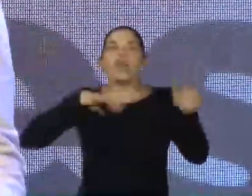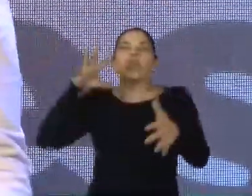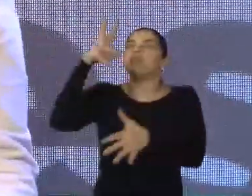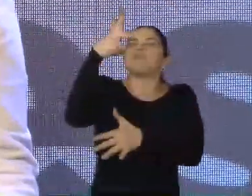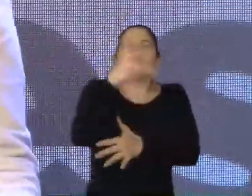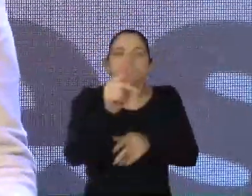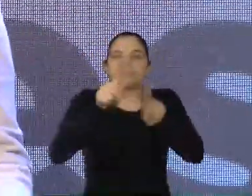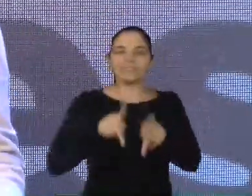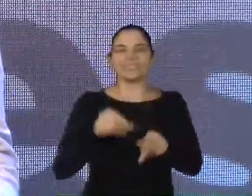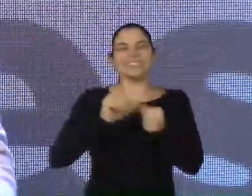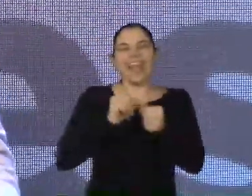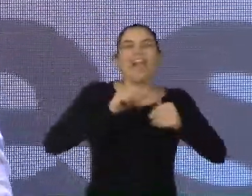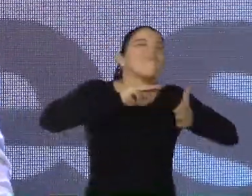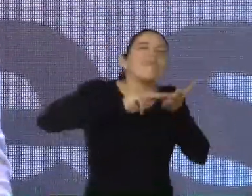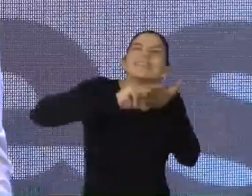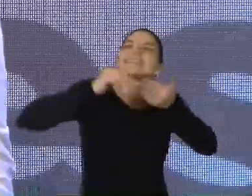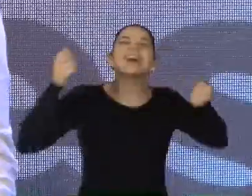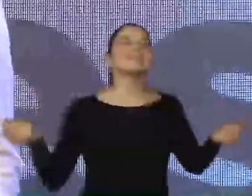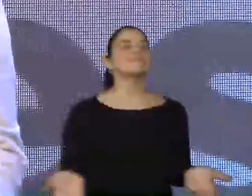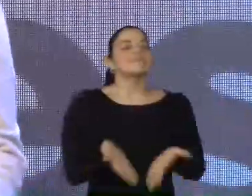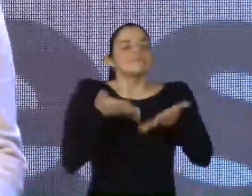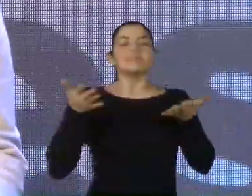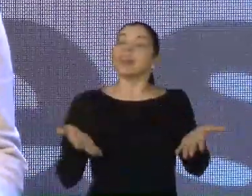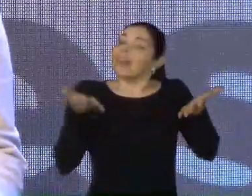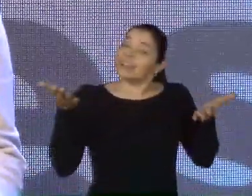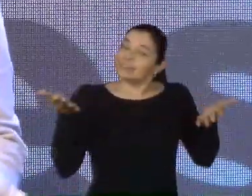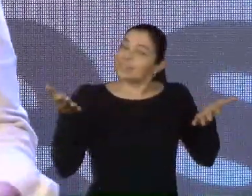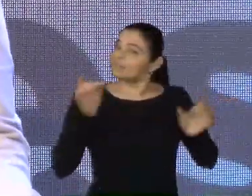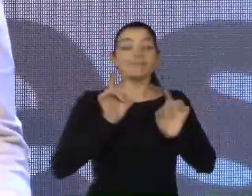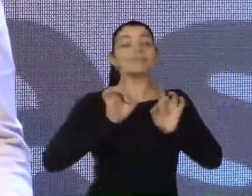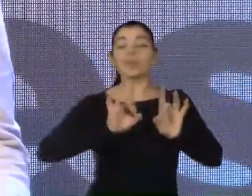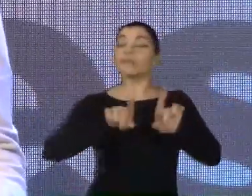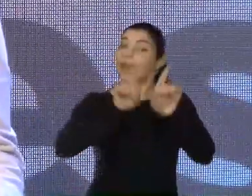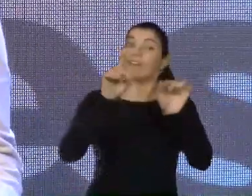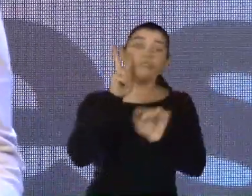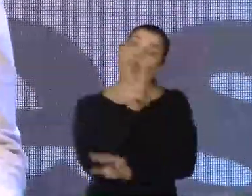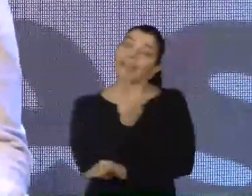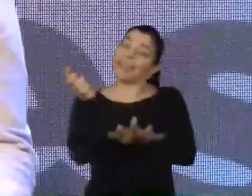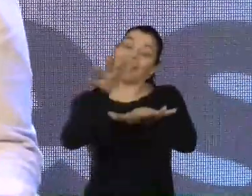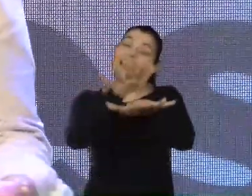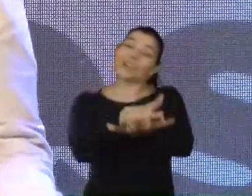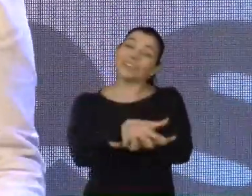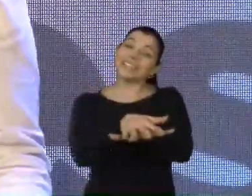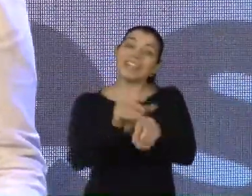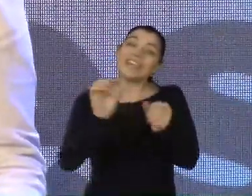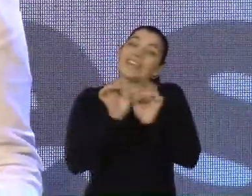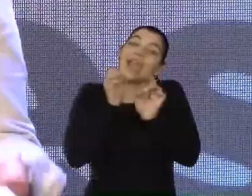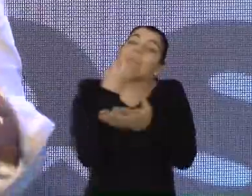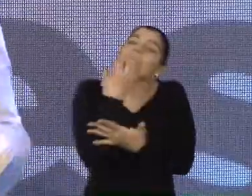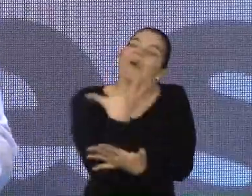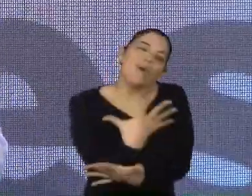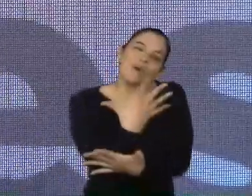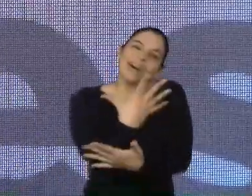tenta levar essa mensagem com bastante leveza para todo mundo, para todo mundo ver que a inclusão é muito benéfica,